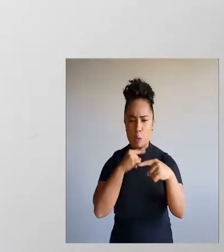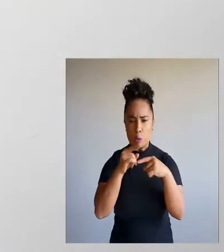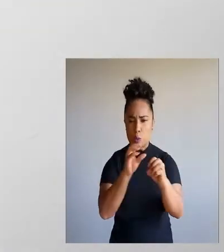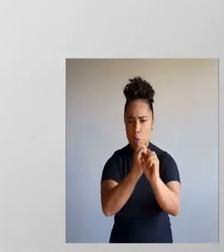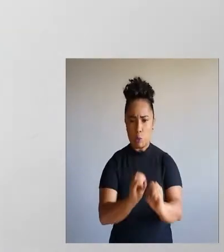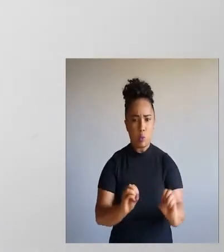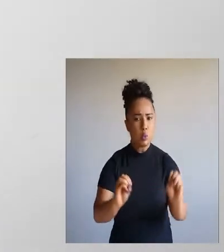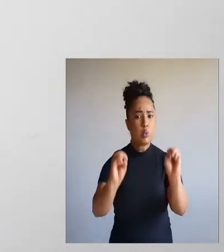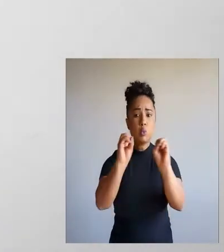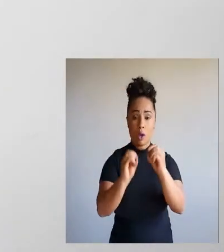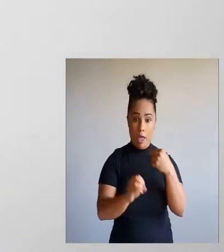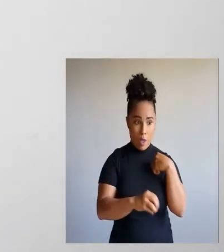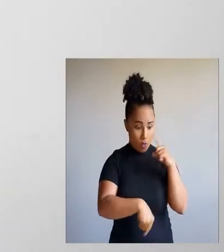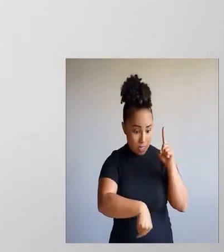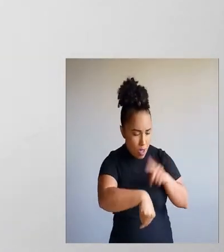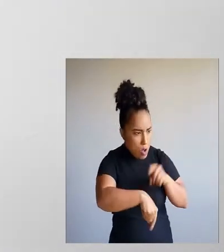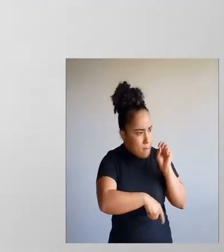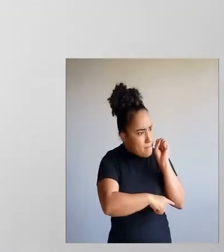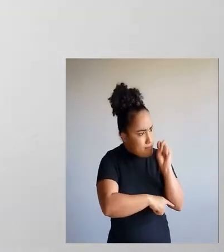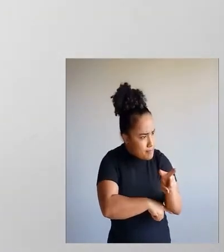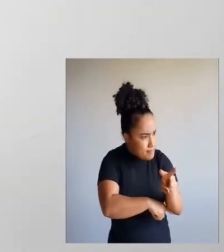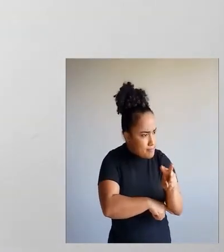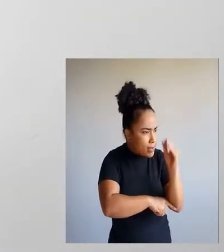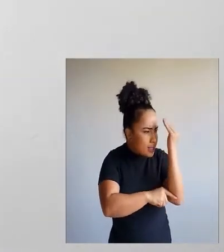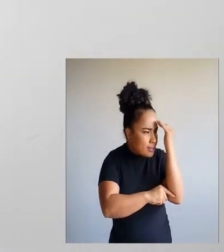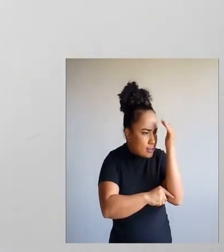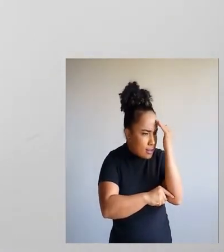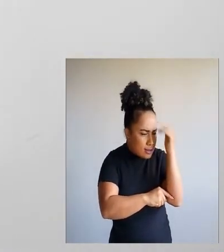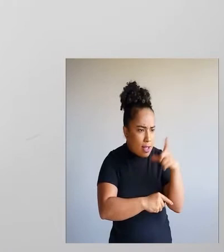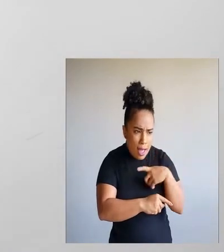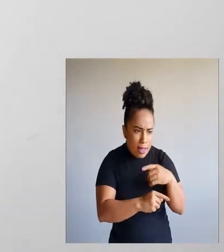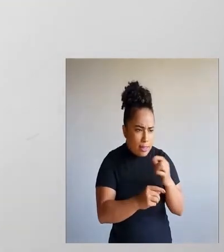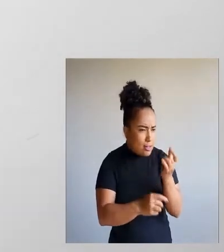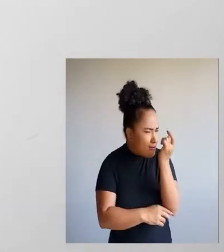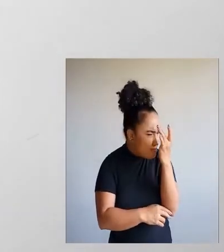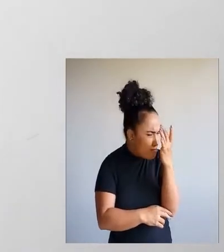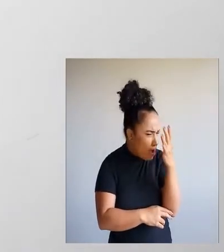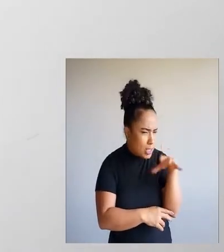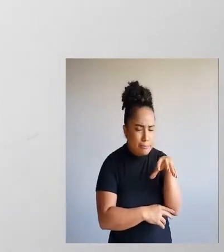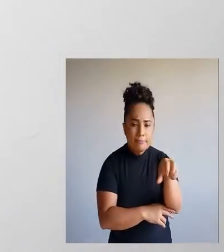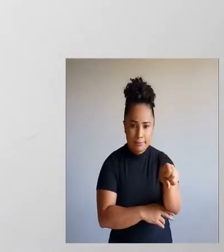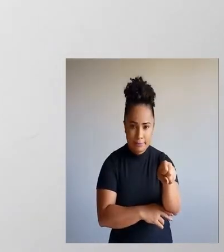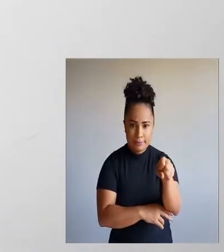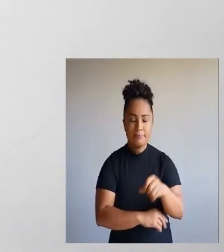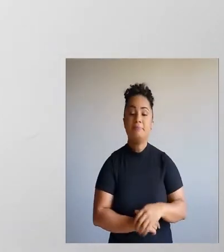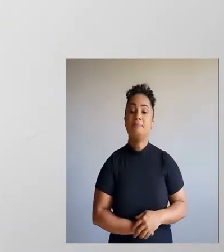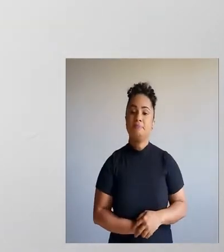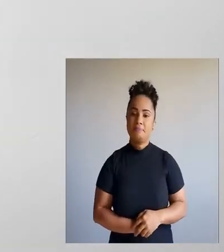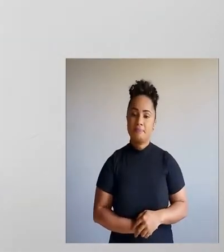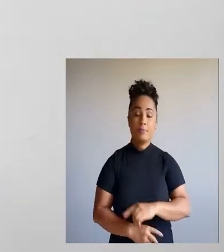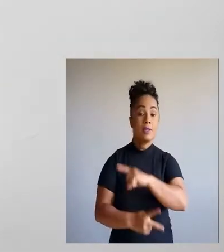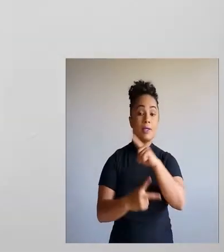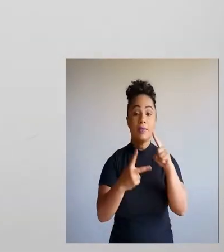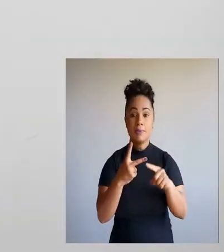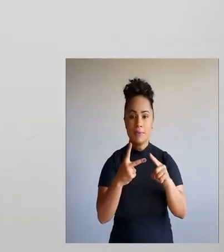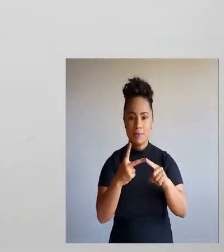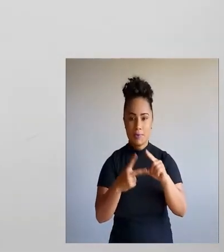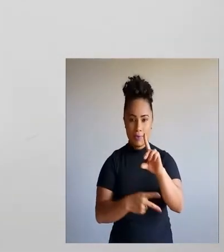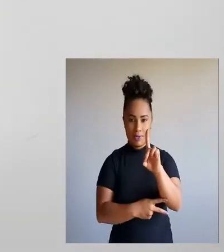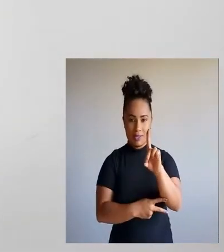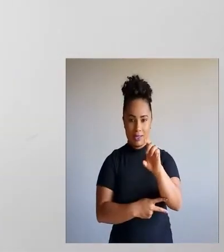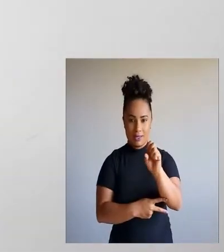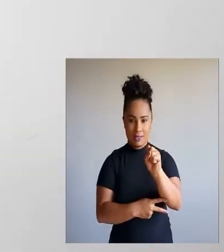no texto. Bateu o olho e viu. Estão lá na superfície do texto. Agora, o próximo